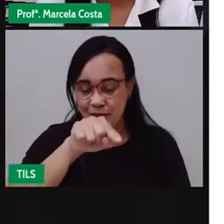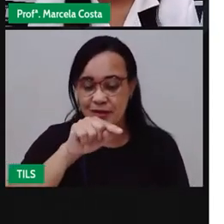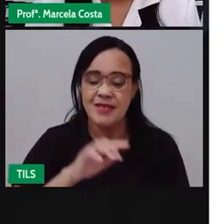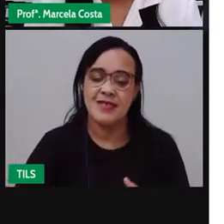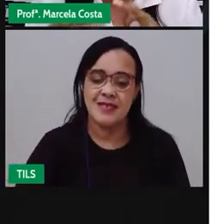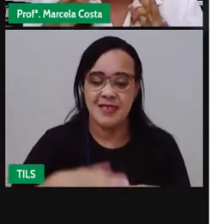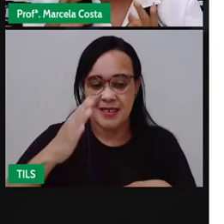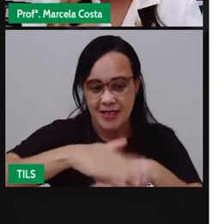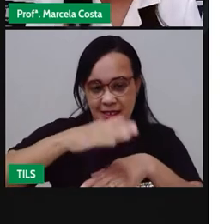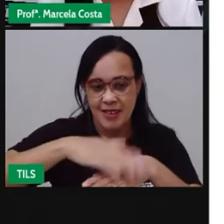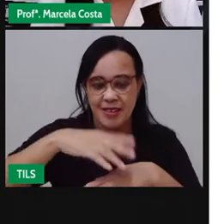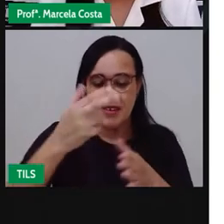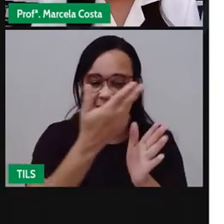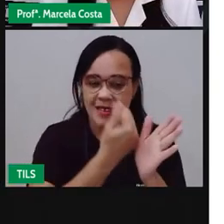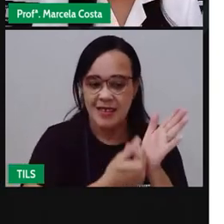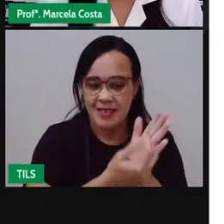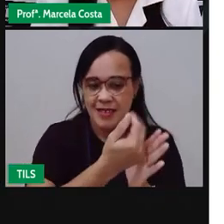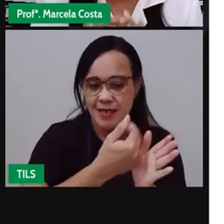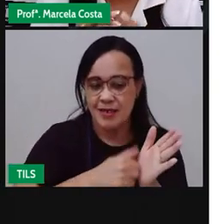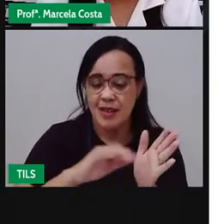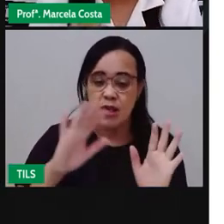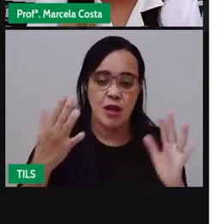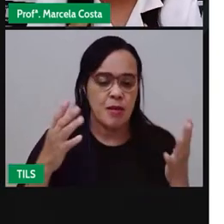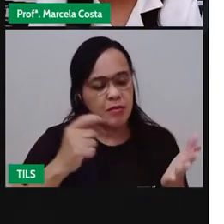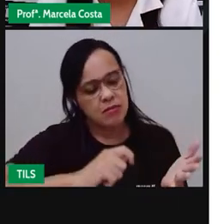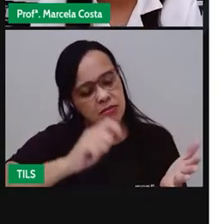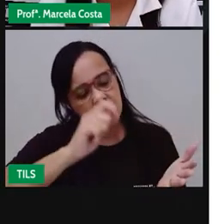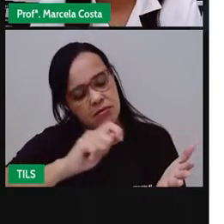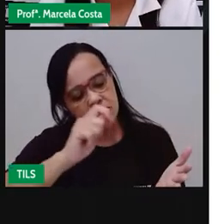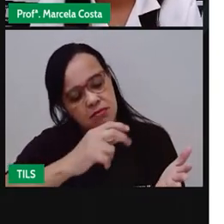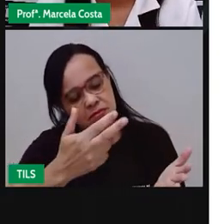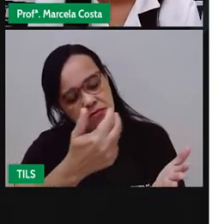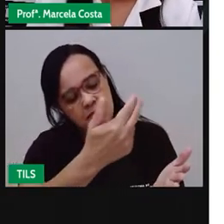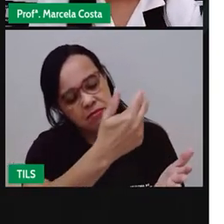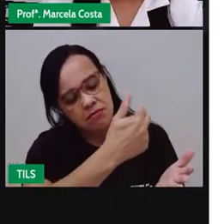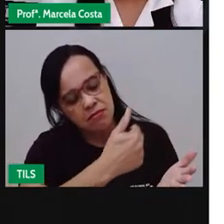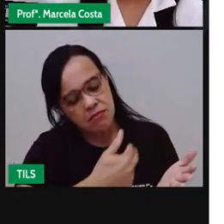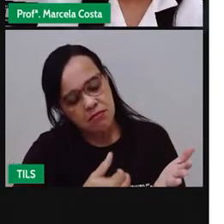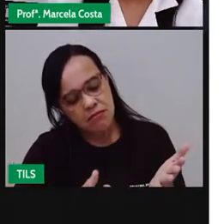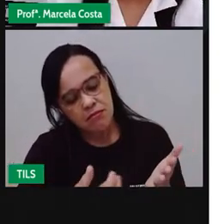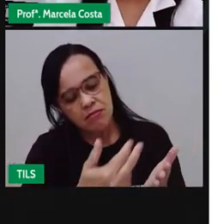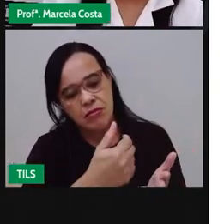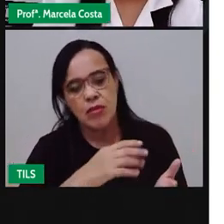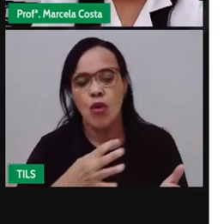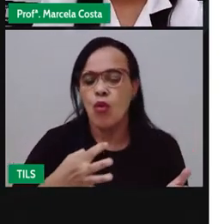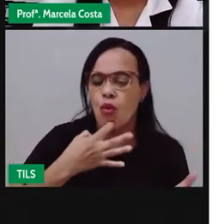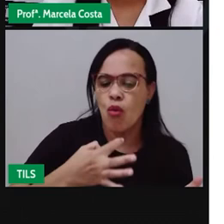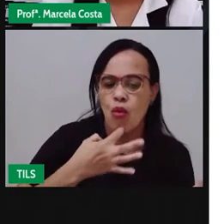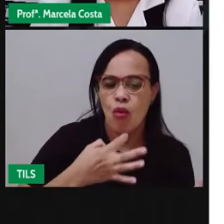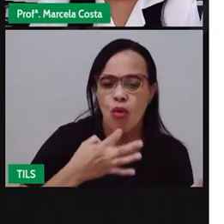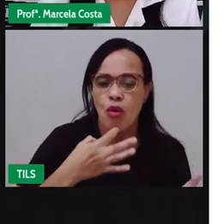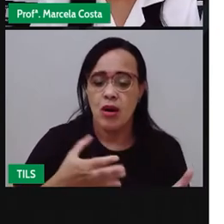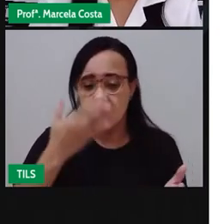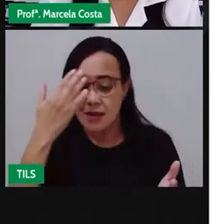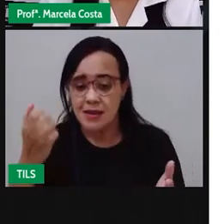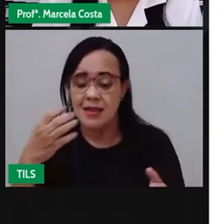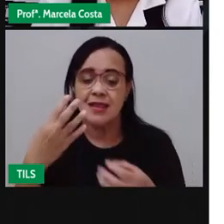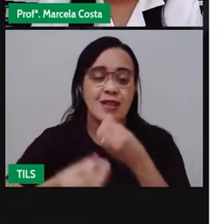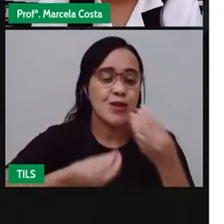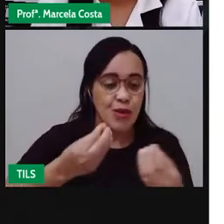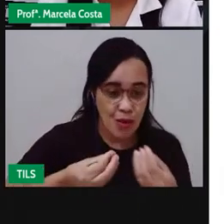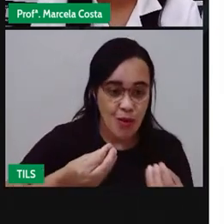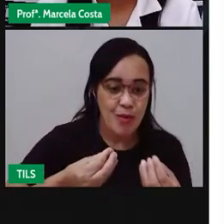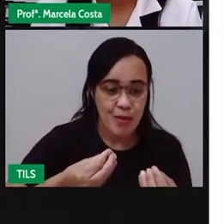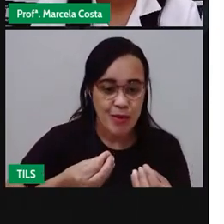baixa, da maneira que você conseguir, da maneira que você conhece. Se você não conseguir desenhar o mapa, não conseguir